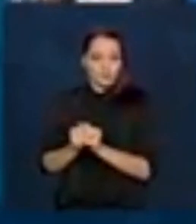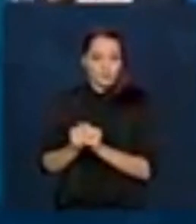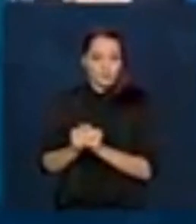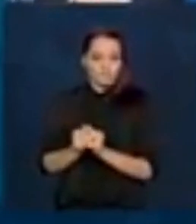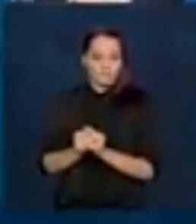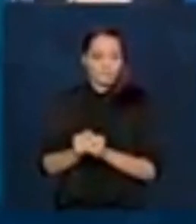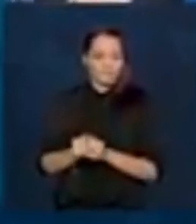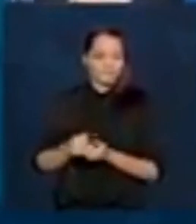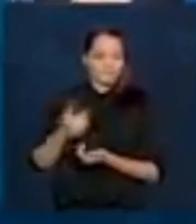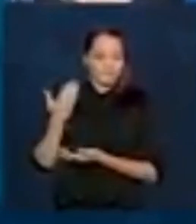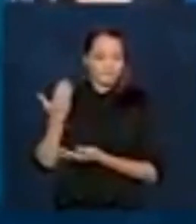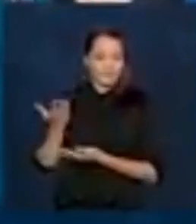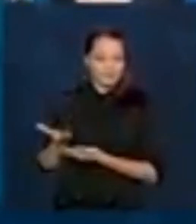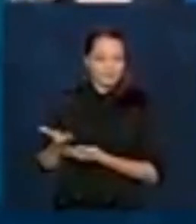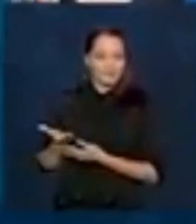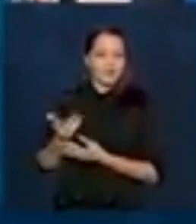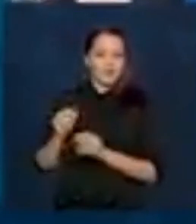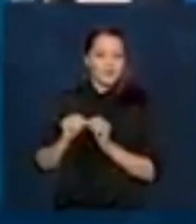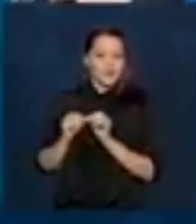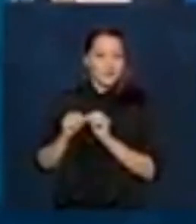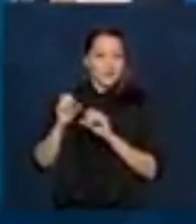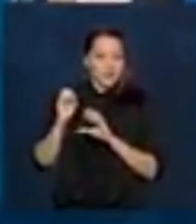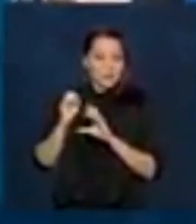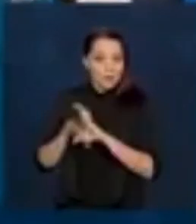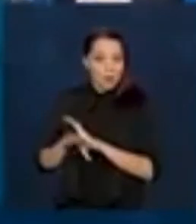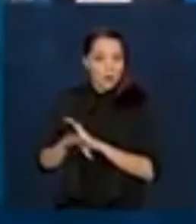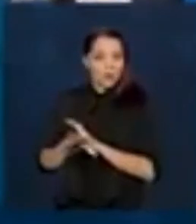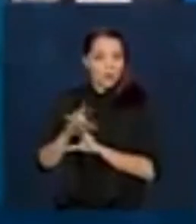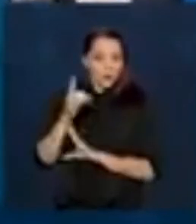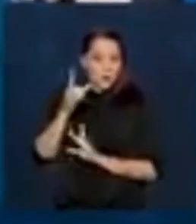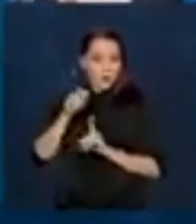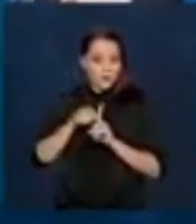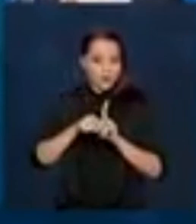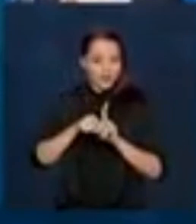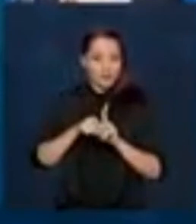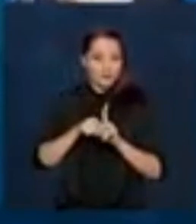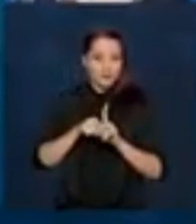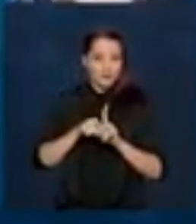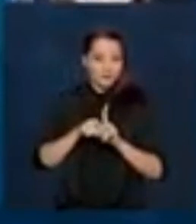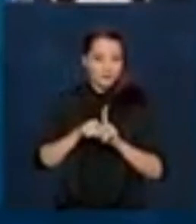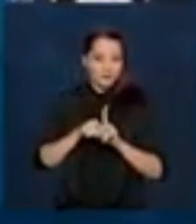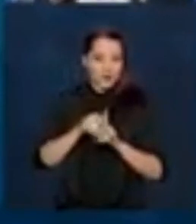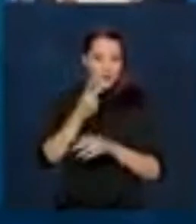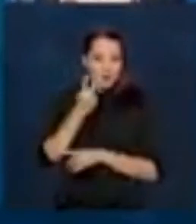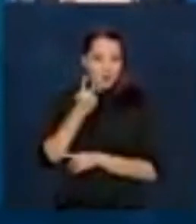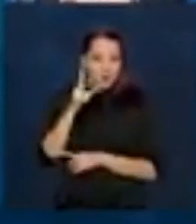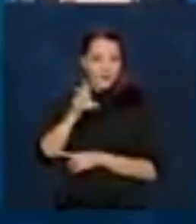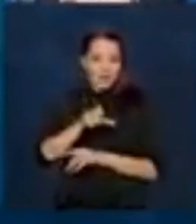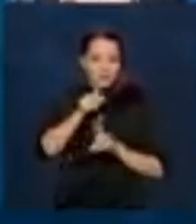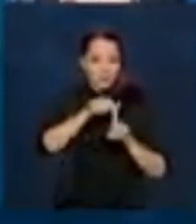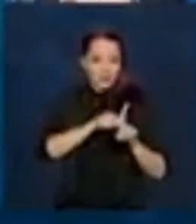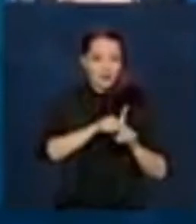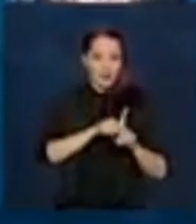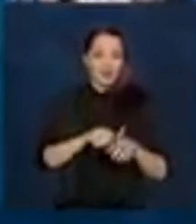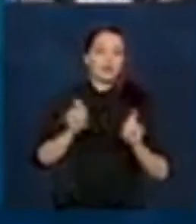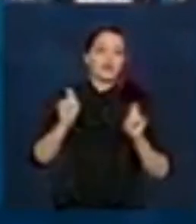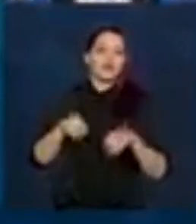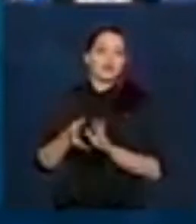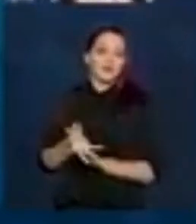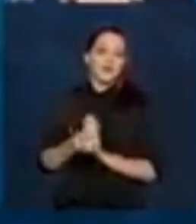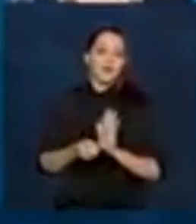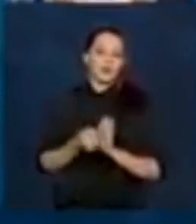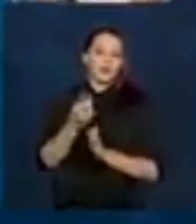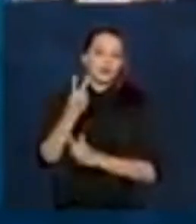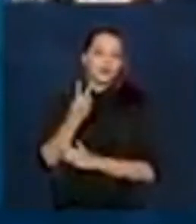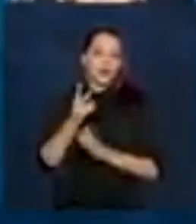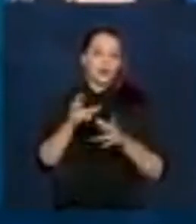de realizar o depósito uma vez por mês, nós estamos permitindo o saque de